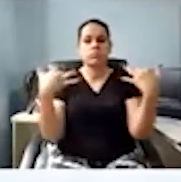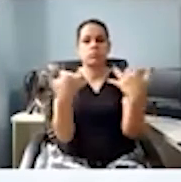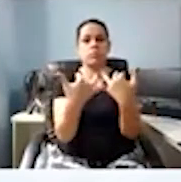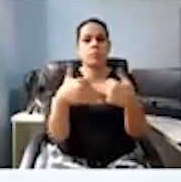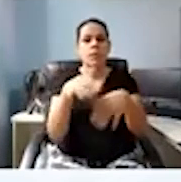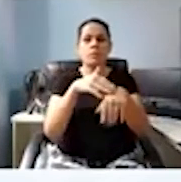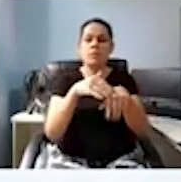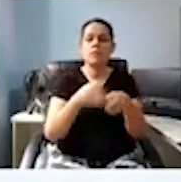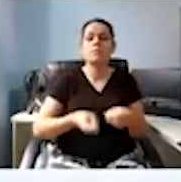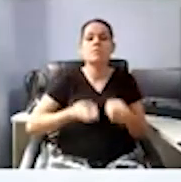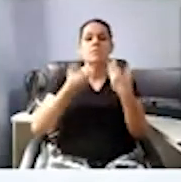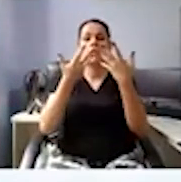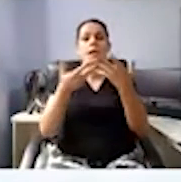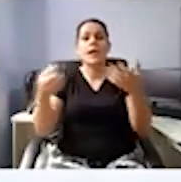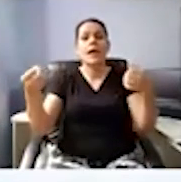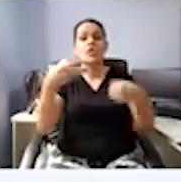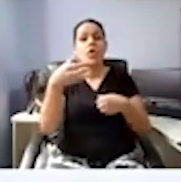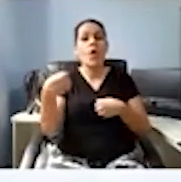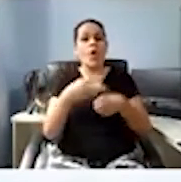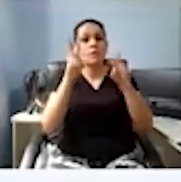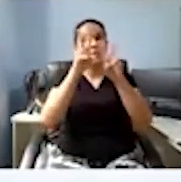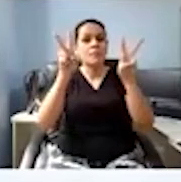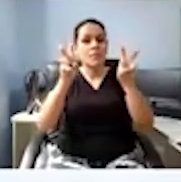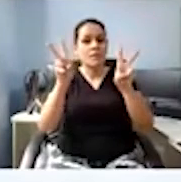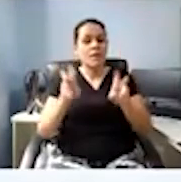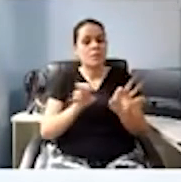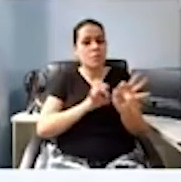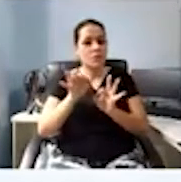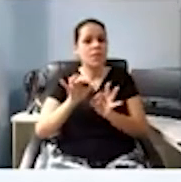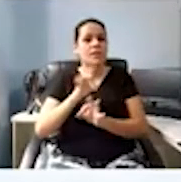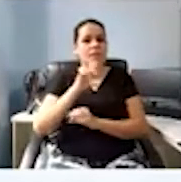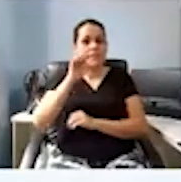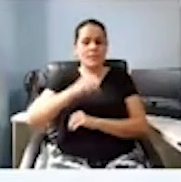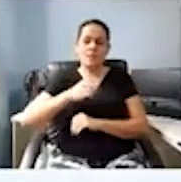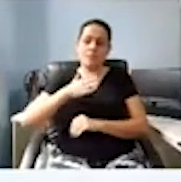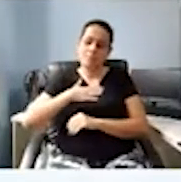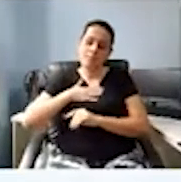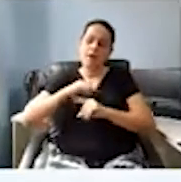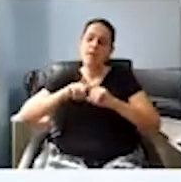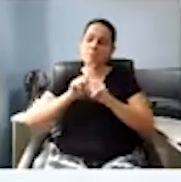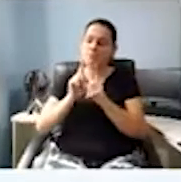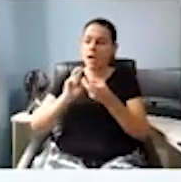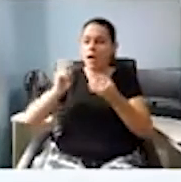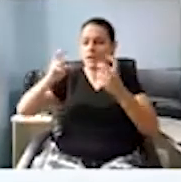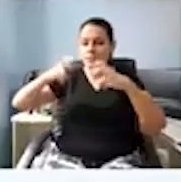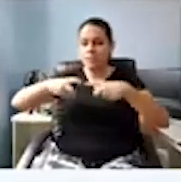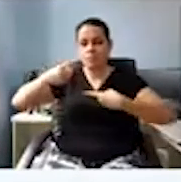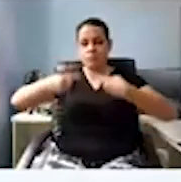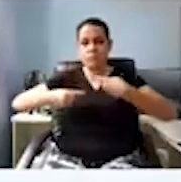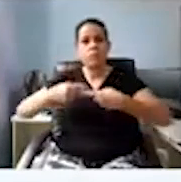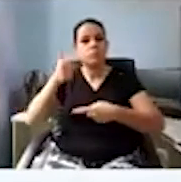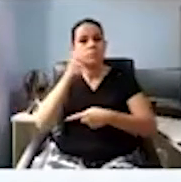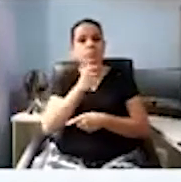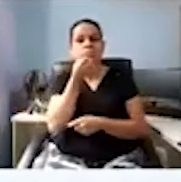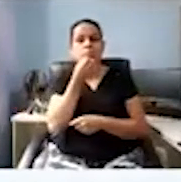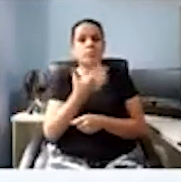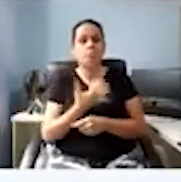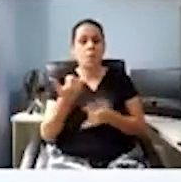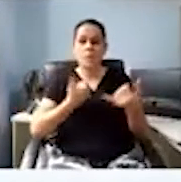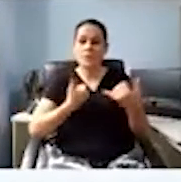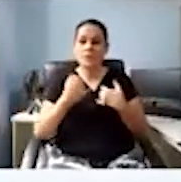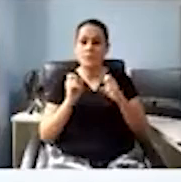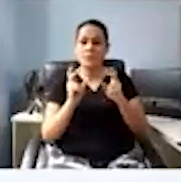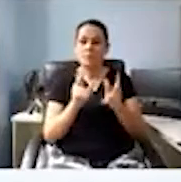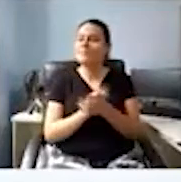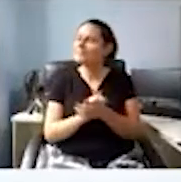novidades aí, o que vai vir pela frente. Mas foi uma reunião aí muito bem produtiva, né? Que bom! Isso